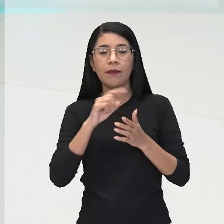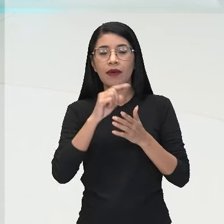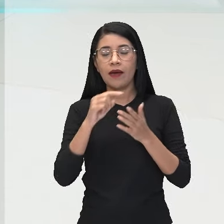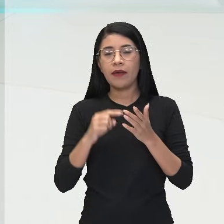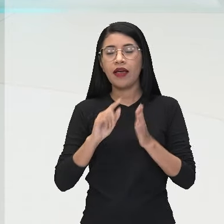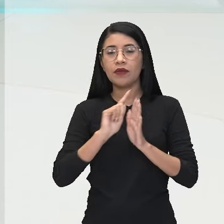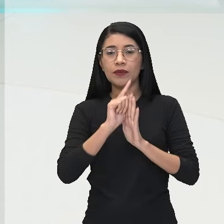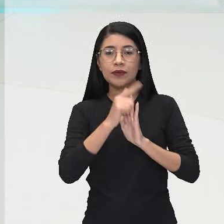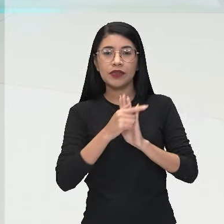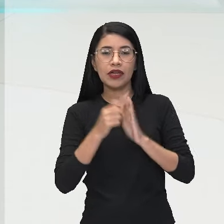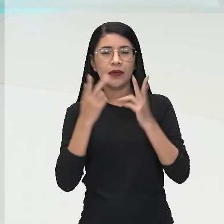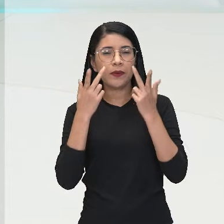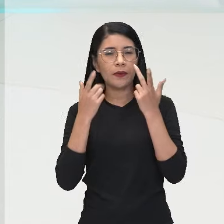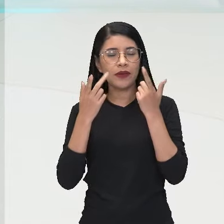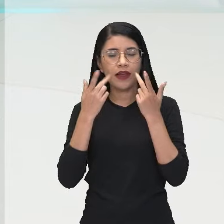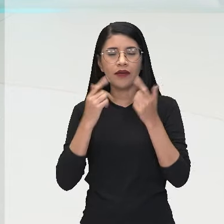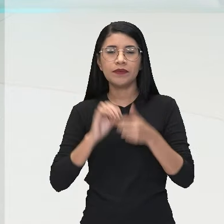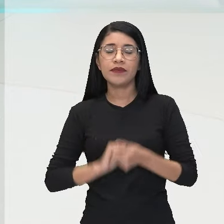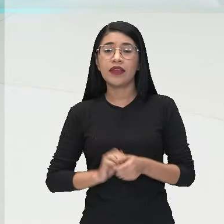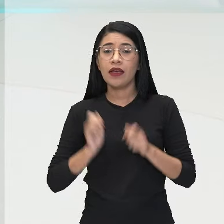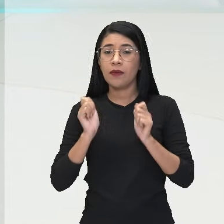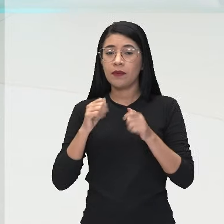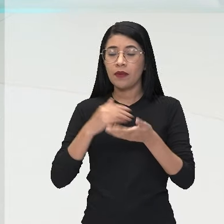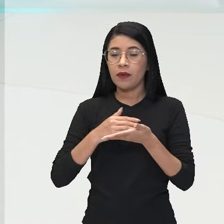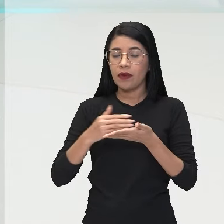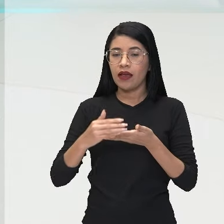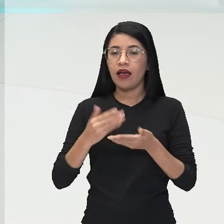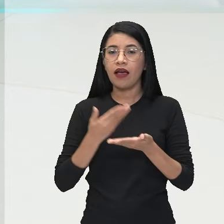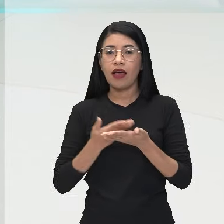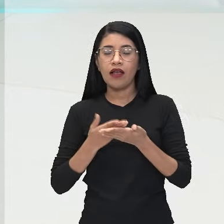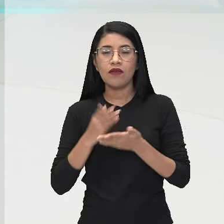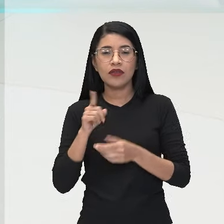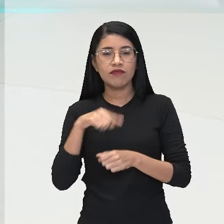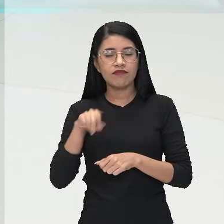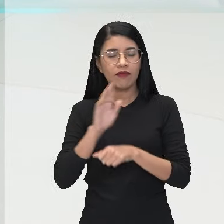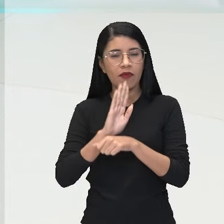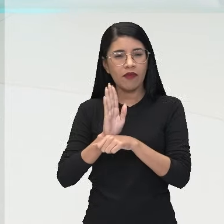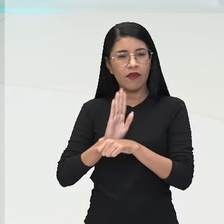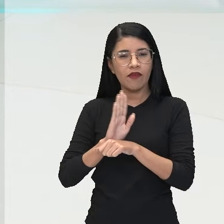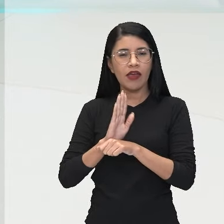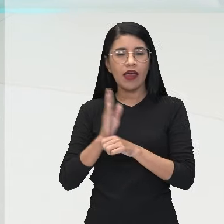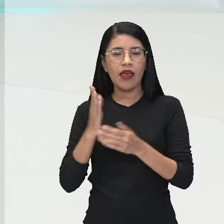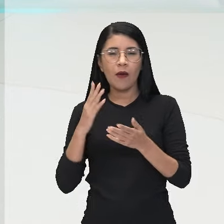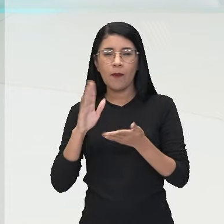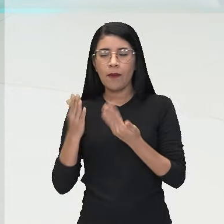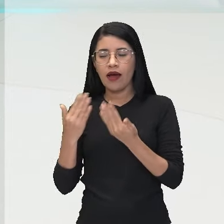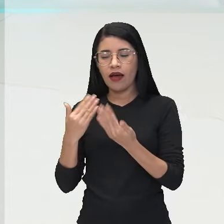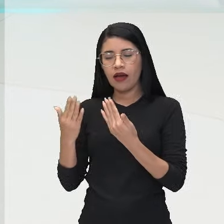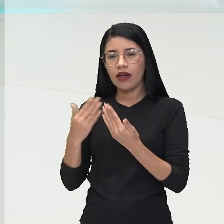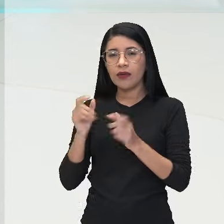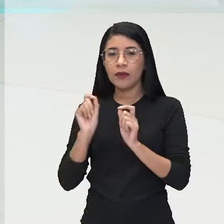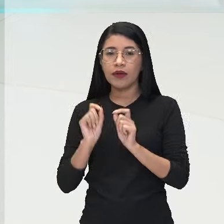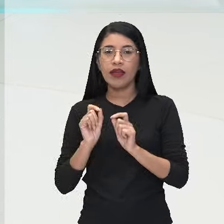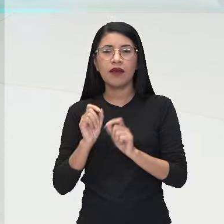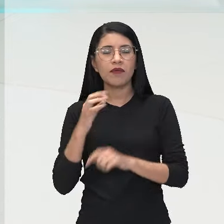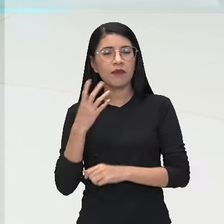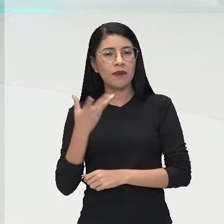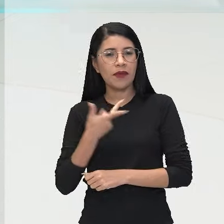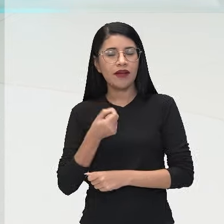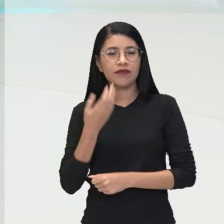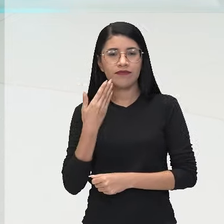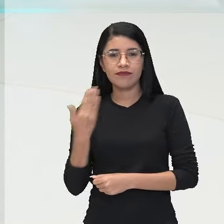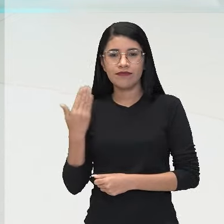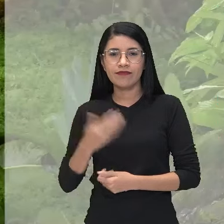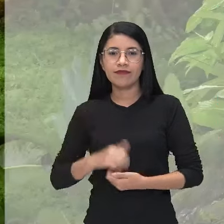gênero dramático. Então, para a gente iniciar, vocês vão ver um vídeo de uma interpretação muito boa. Olha só.